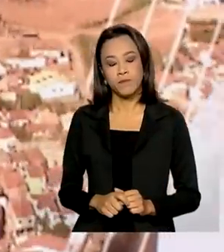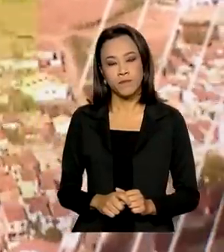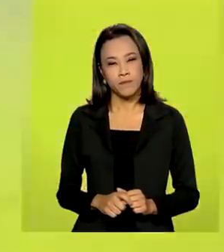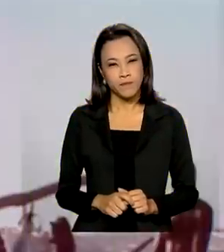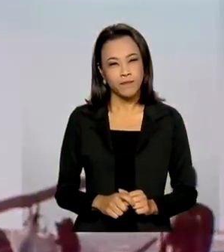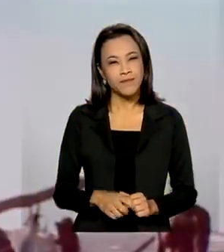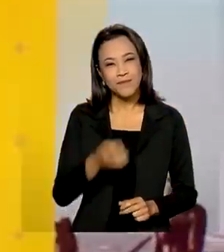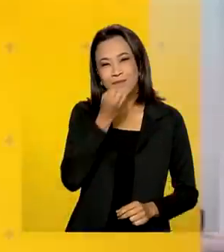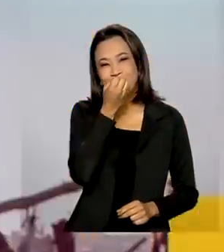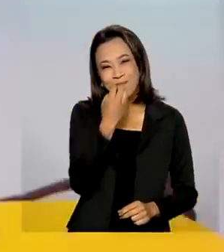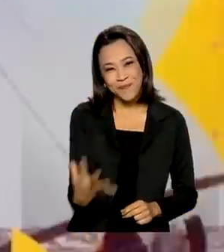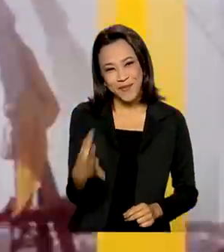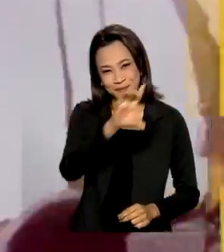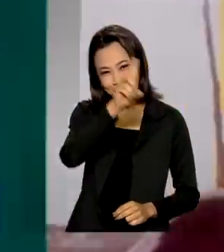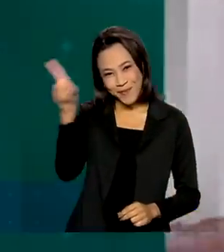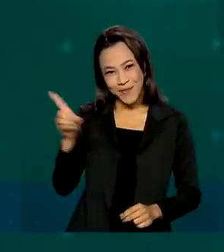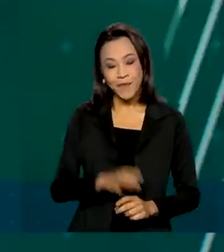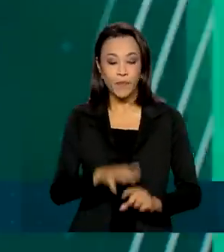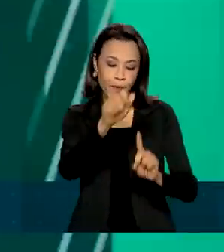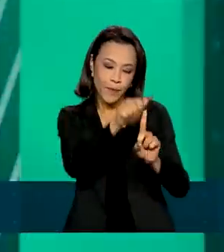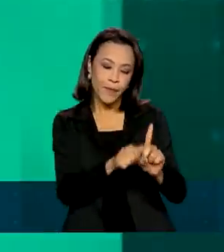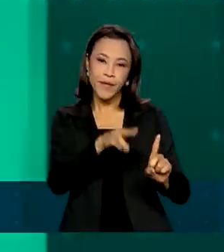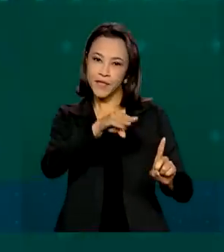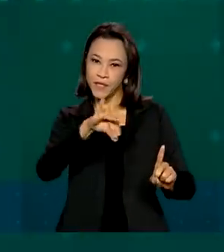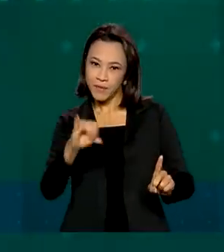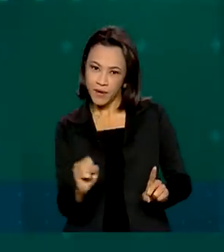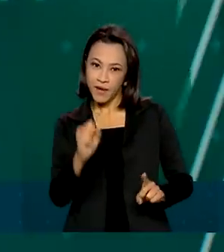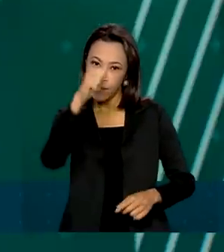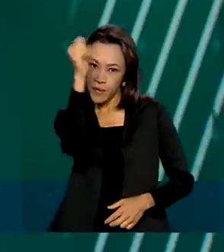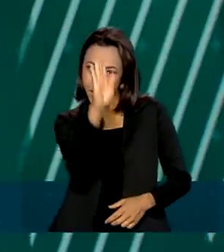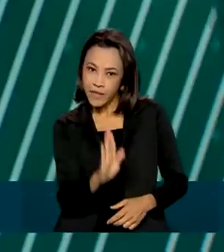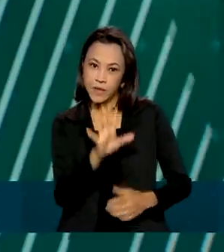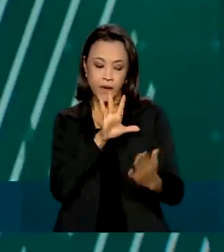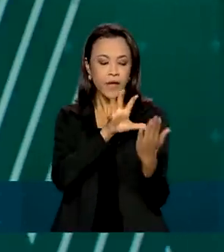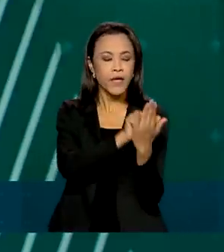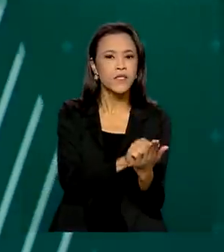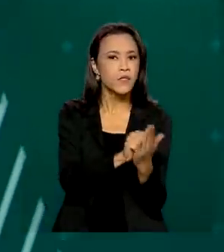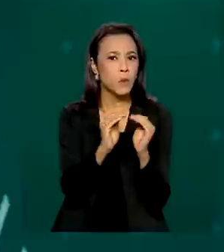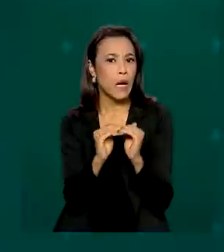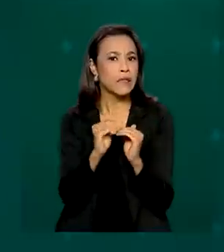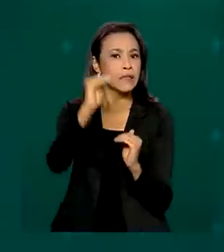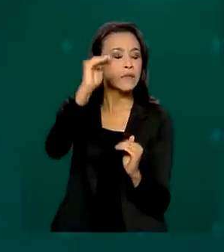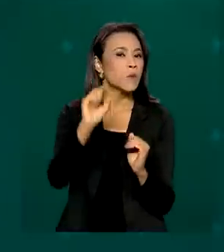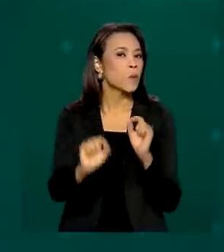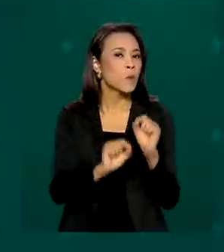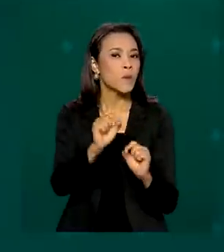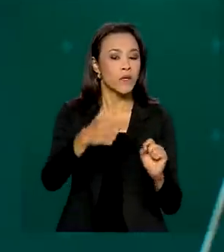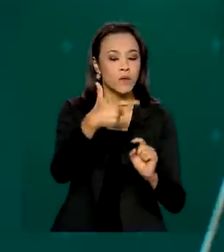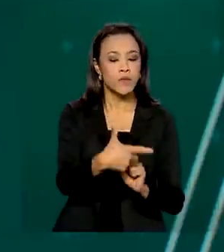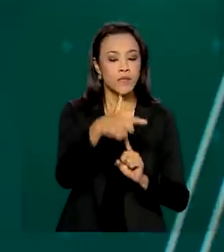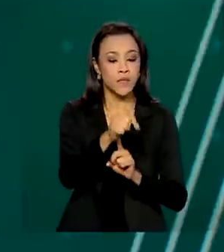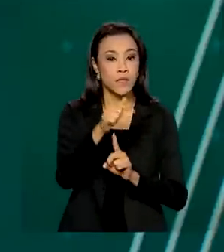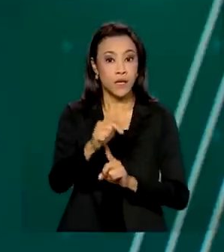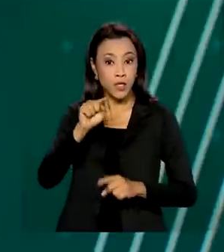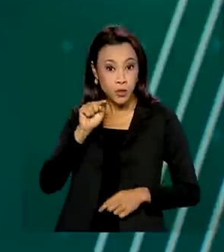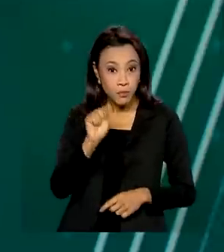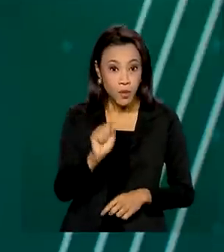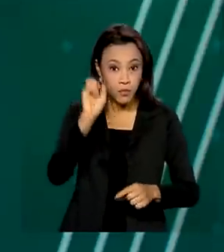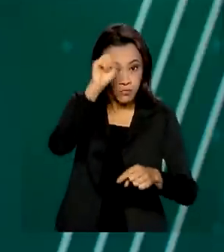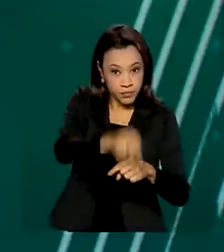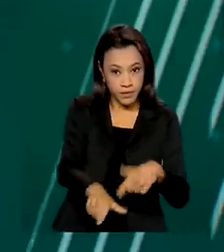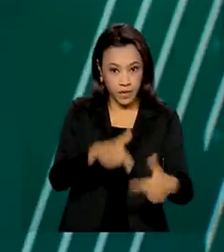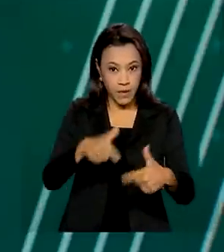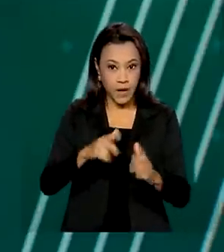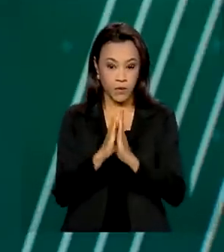Bom dia. Em maio, o Brasil registrou um saldo superior a 277 mil empregos com